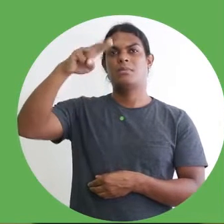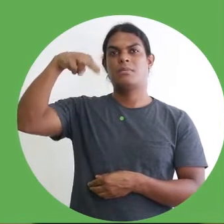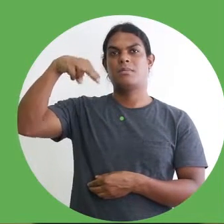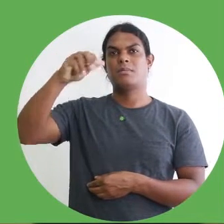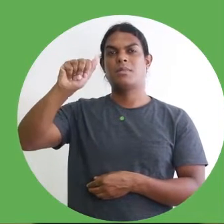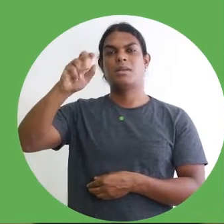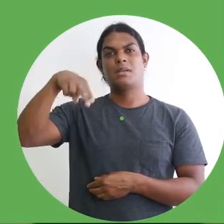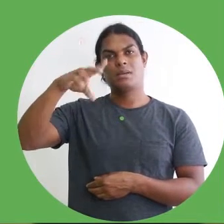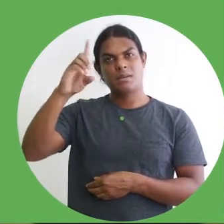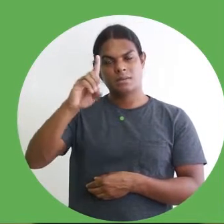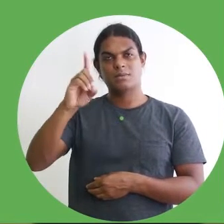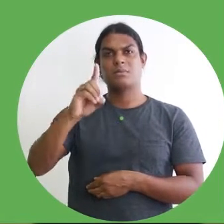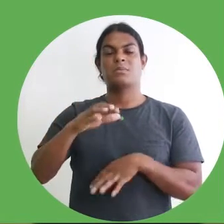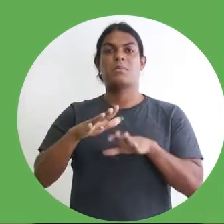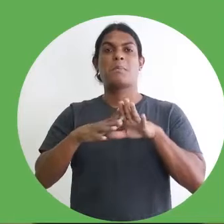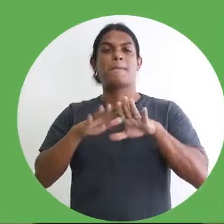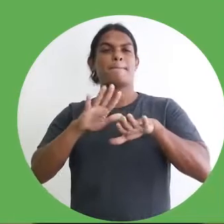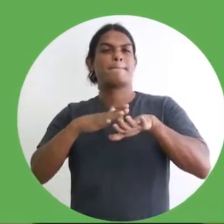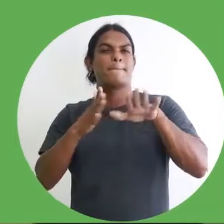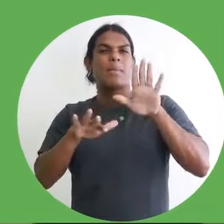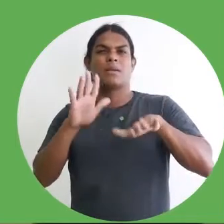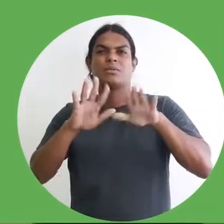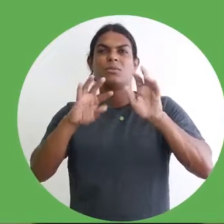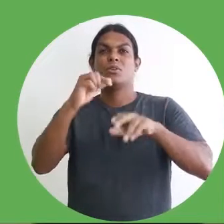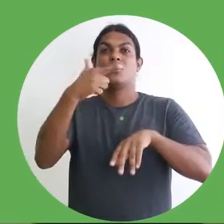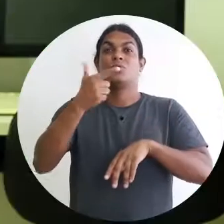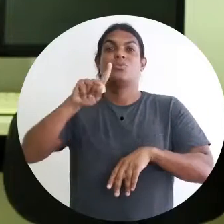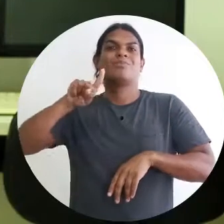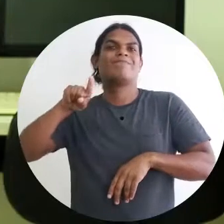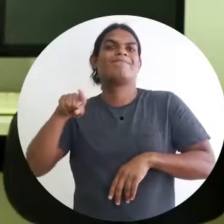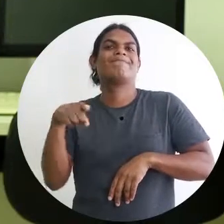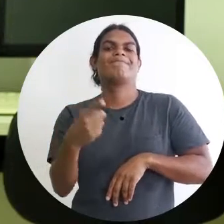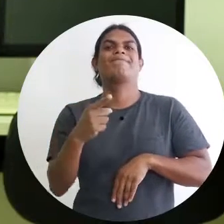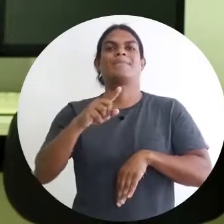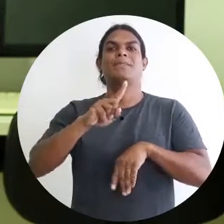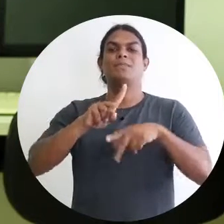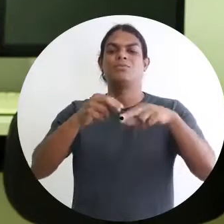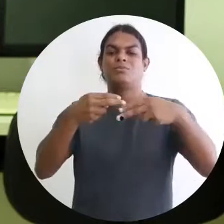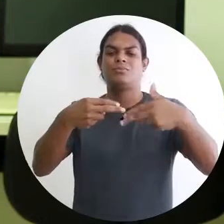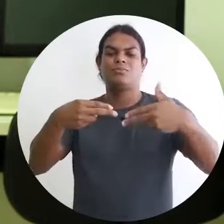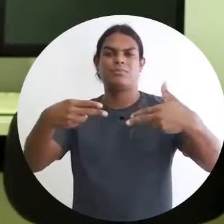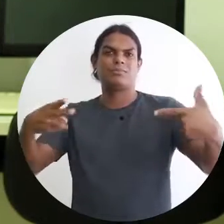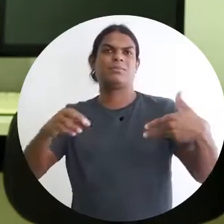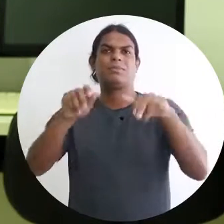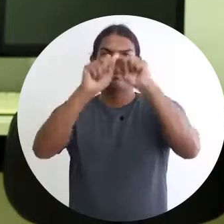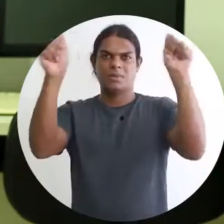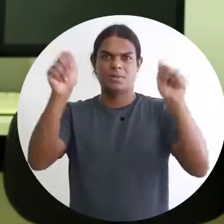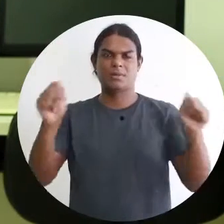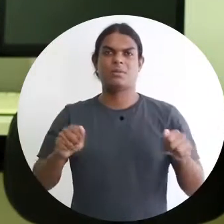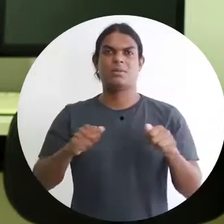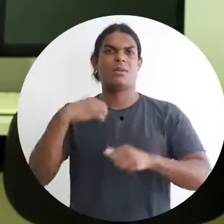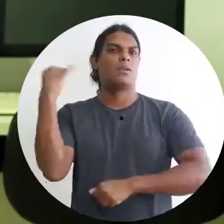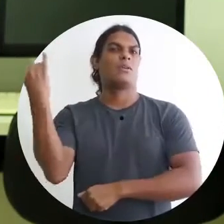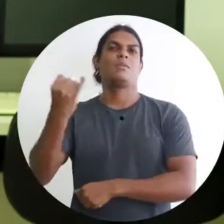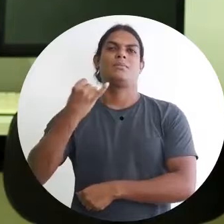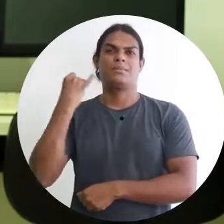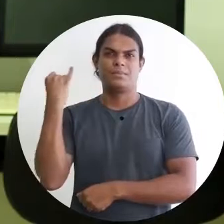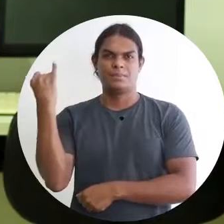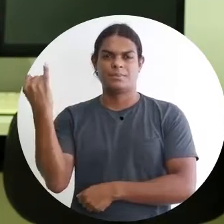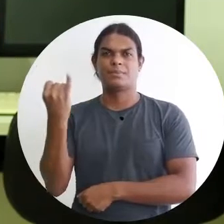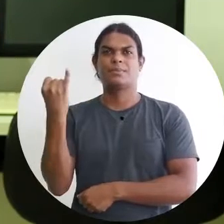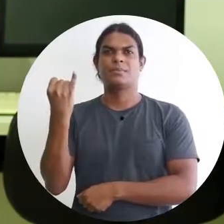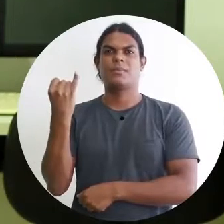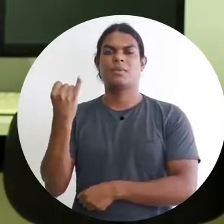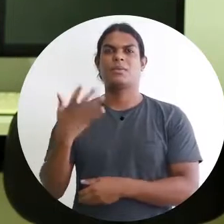peças tem esculturas e pinturas. As peças de escultura são importantíssimas para o